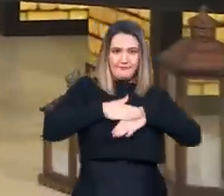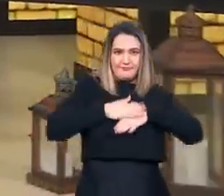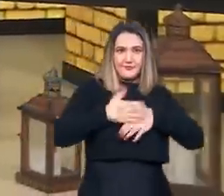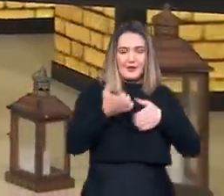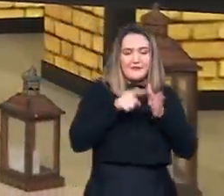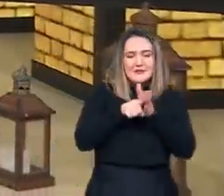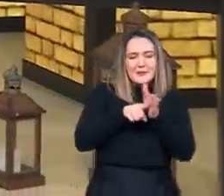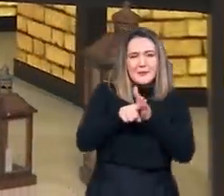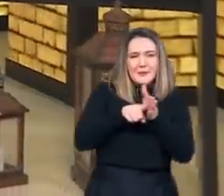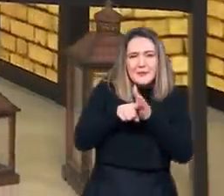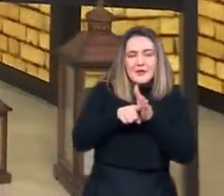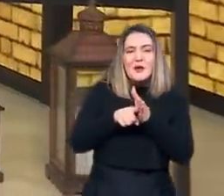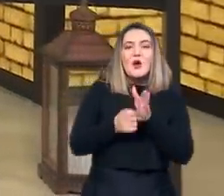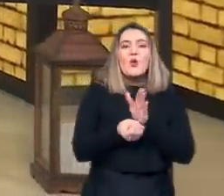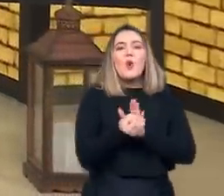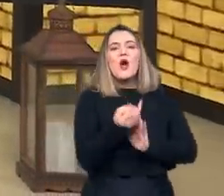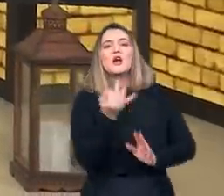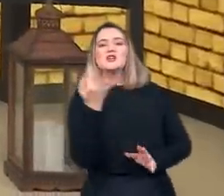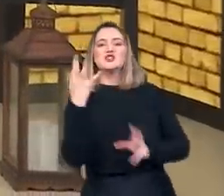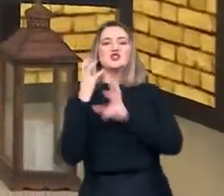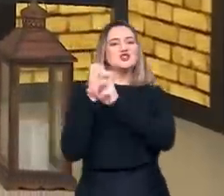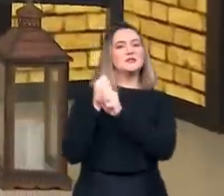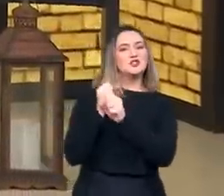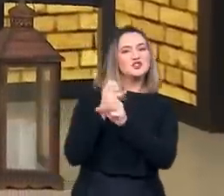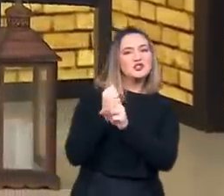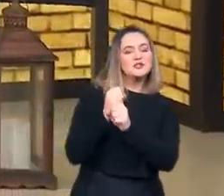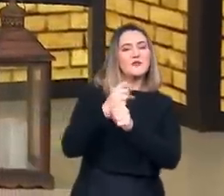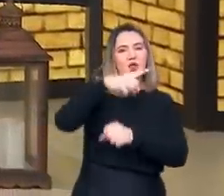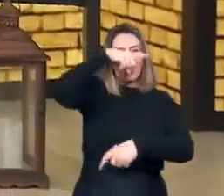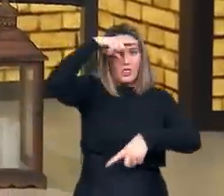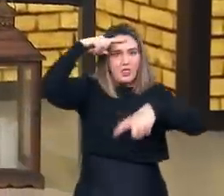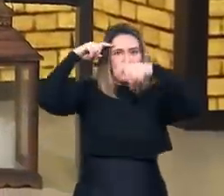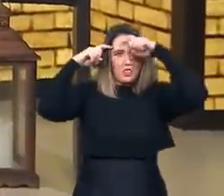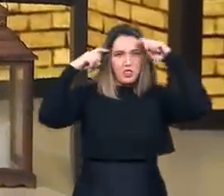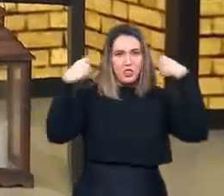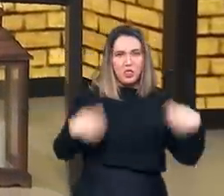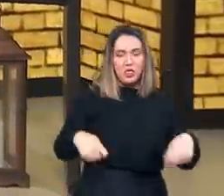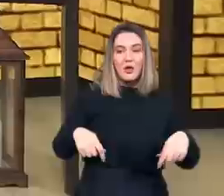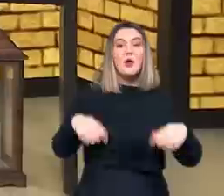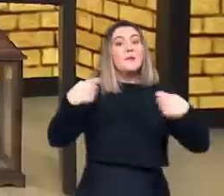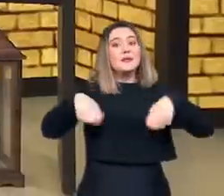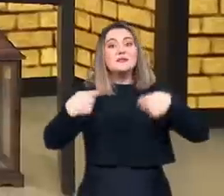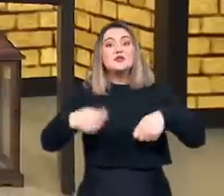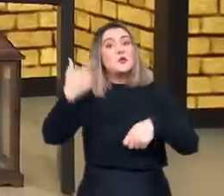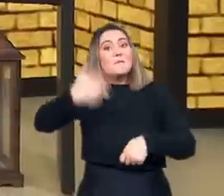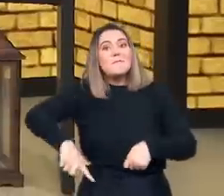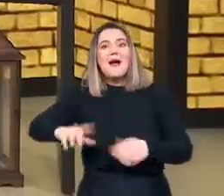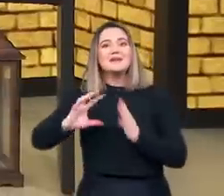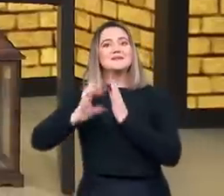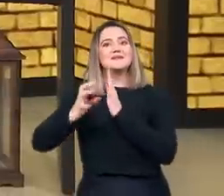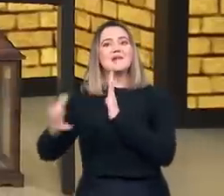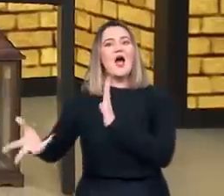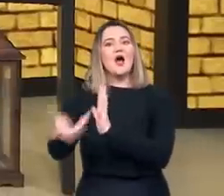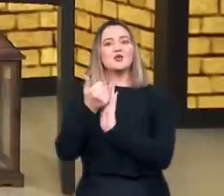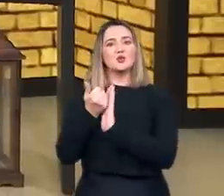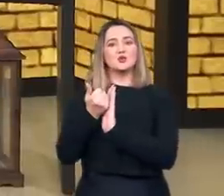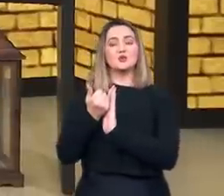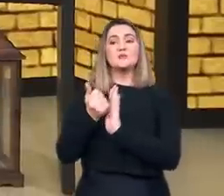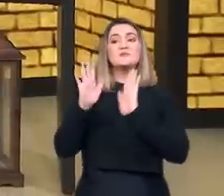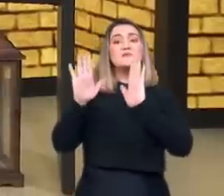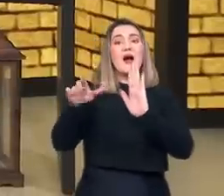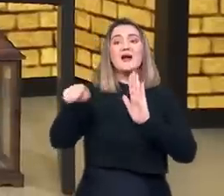quantitativa, exaustiva, você precisaria de ter mais dados que nem o arquivo do Vaticano tem, porque muitos documentos foram